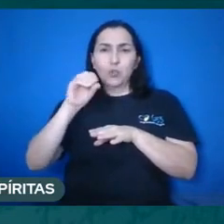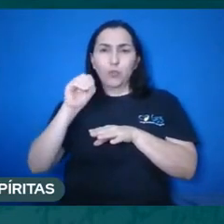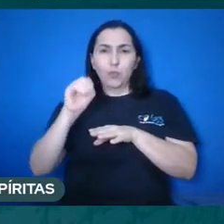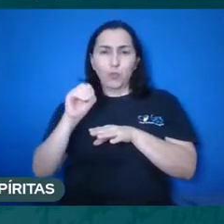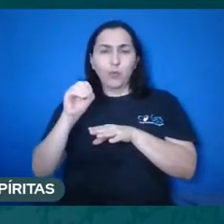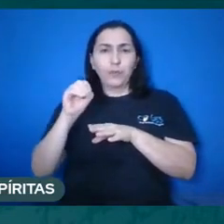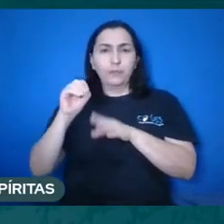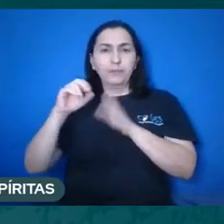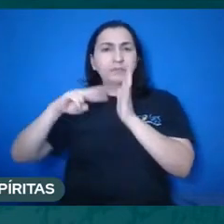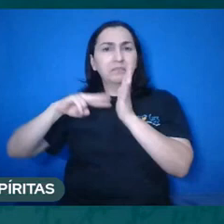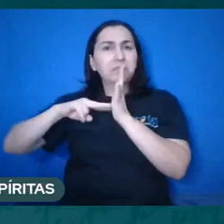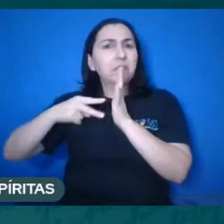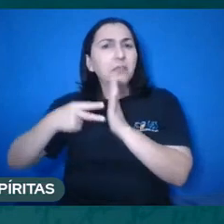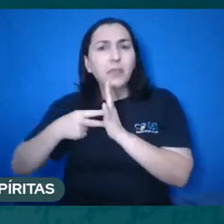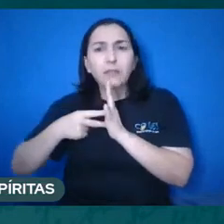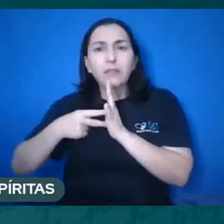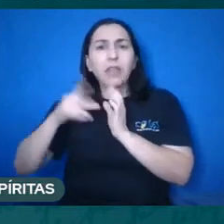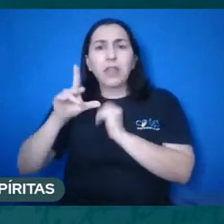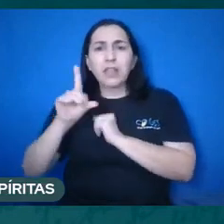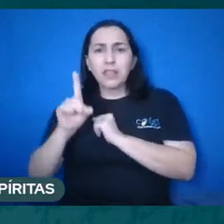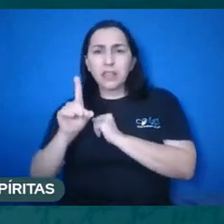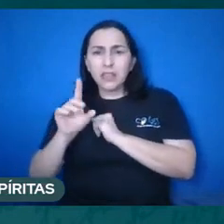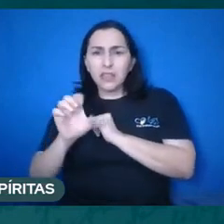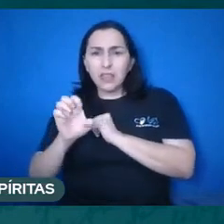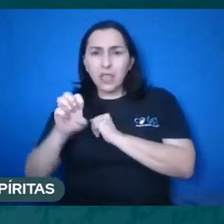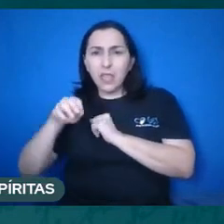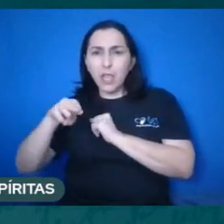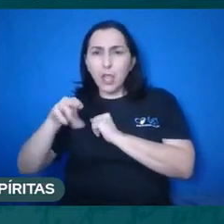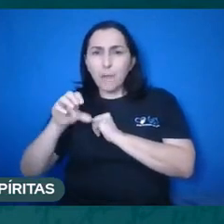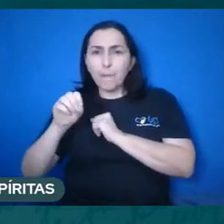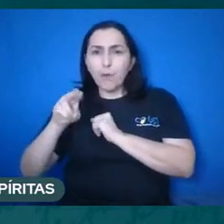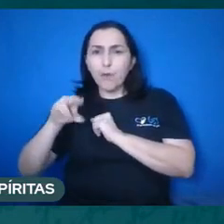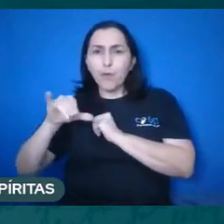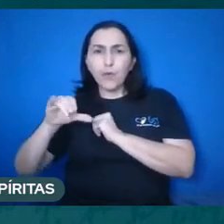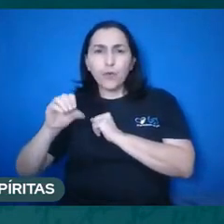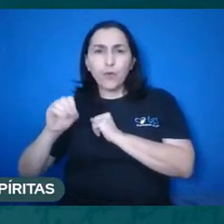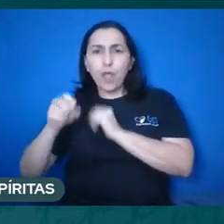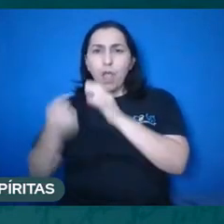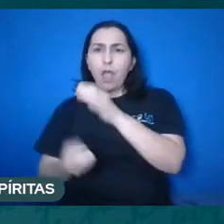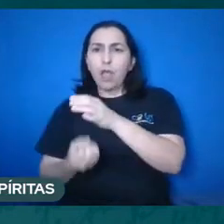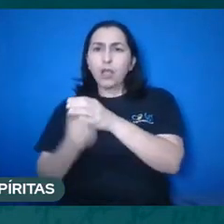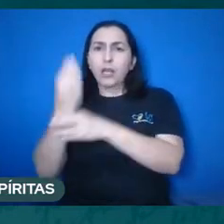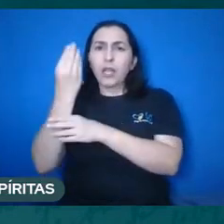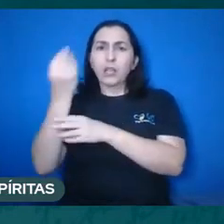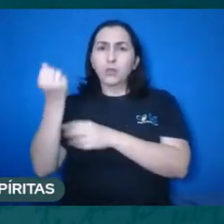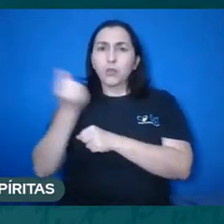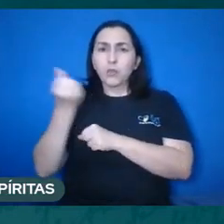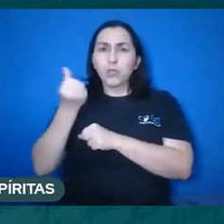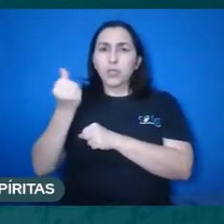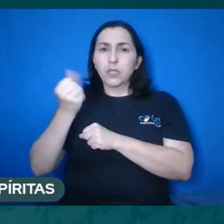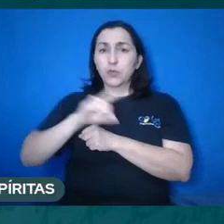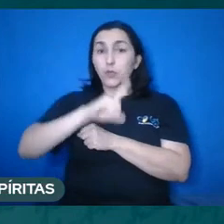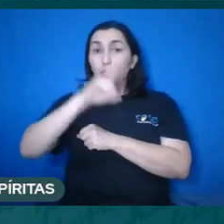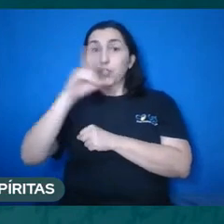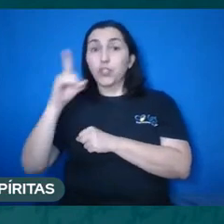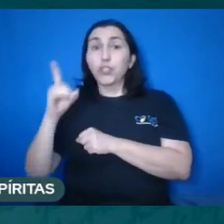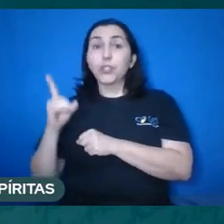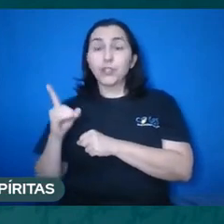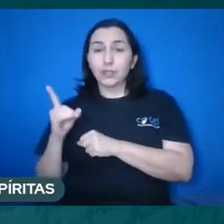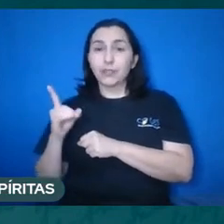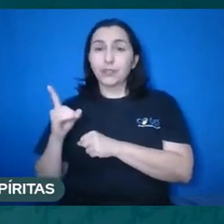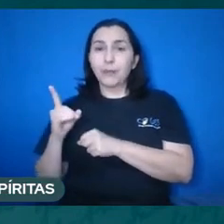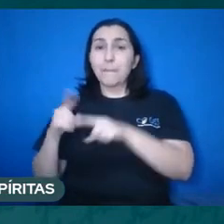judaísmo, seria um dos seres criados no sexto dia, mas que tinha a sua